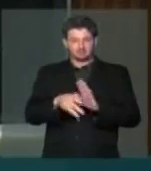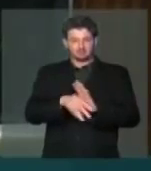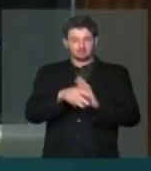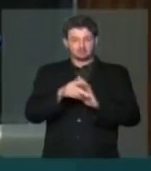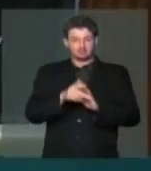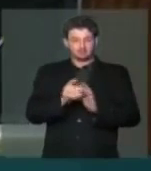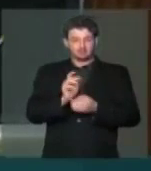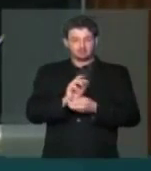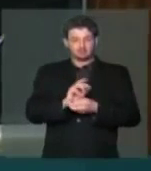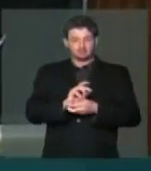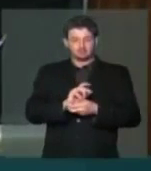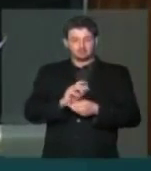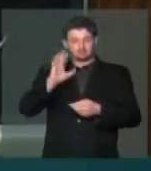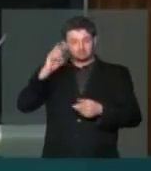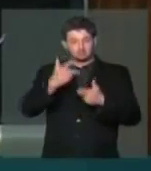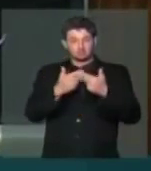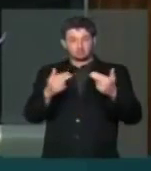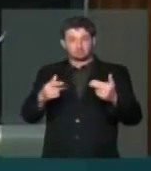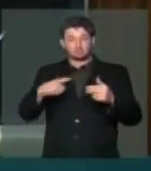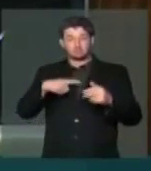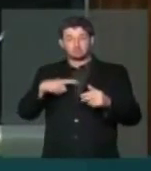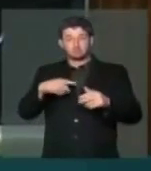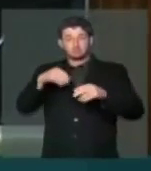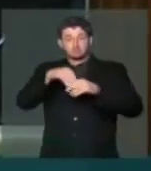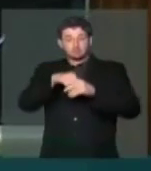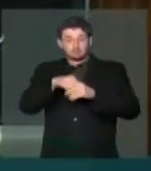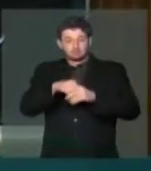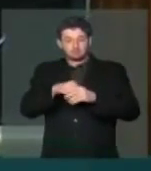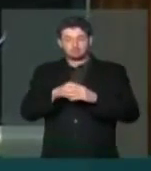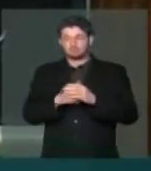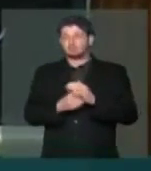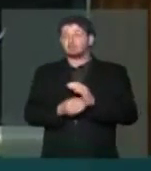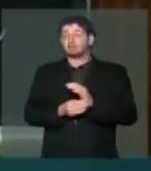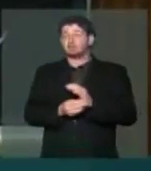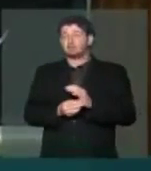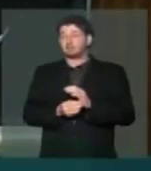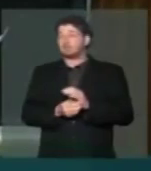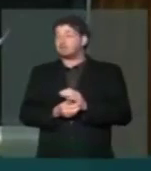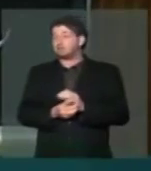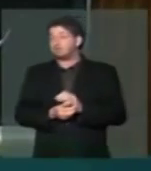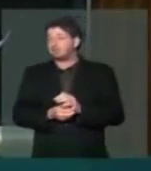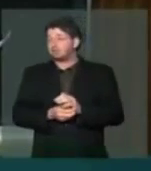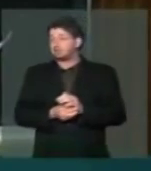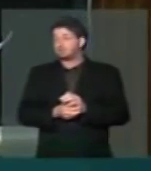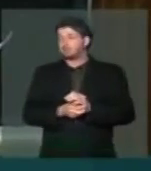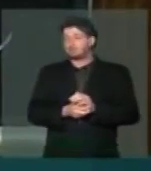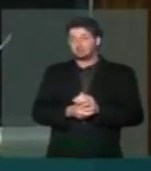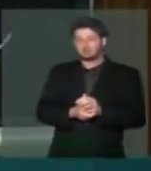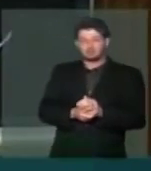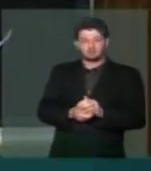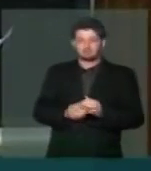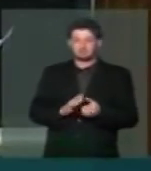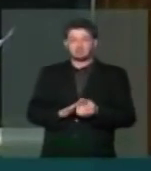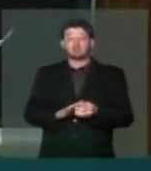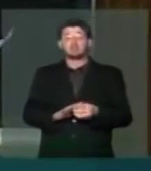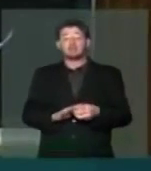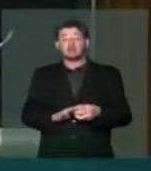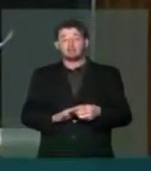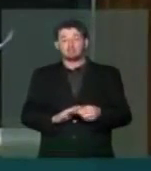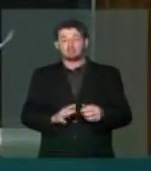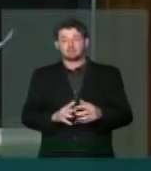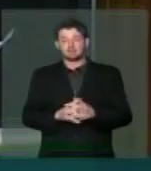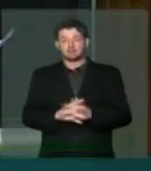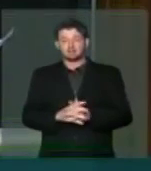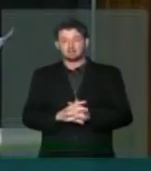não traz solução inovadora para evitar o dito represamento de perícias, observado em algumas agências do INSS. Ao contrário, retoma